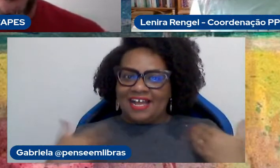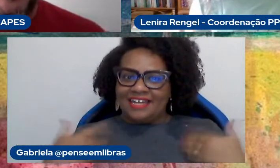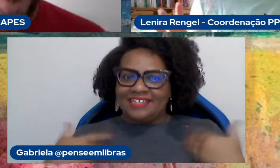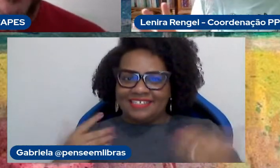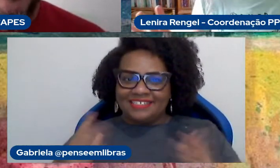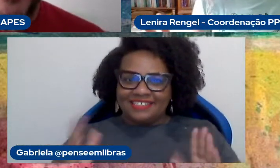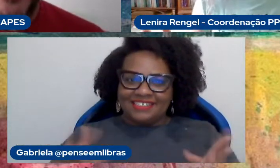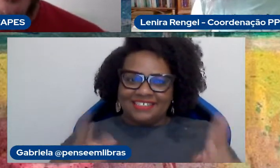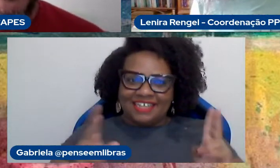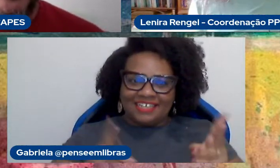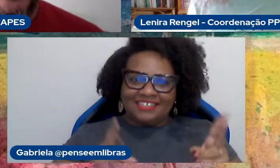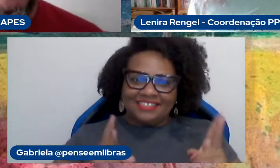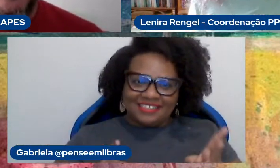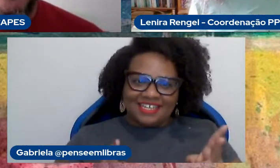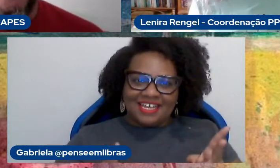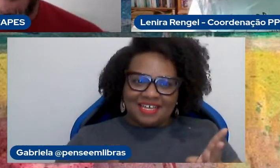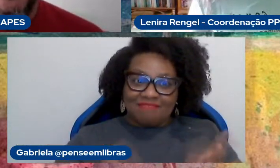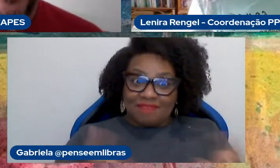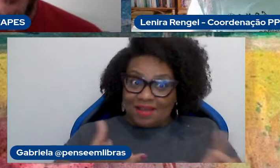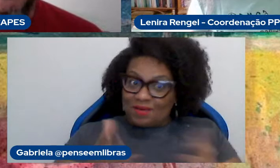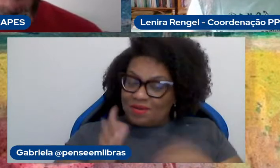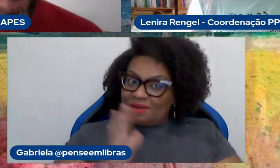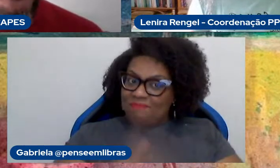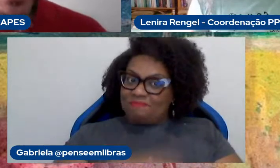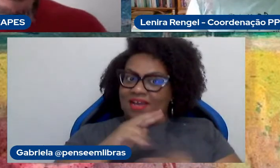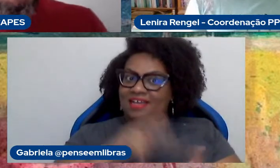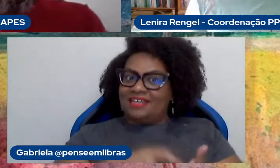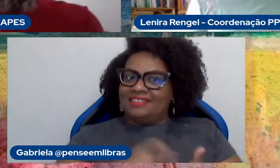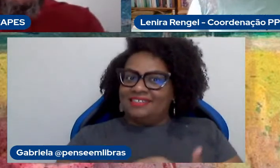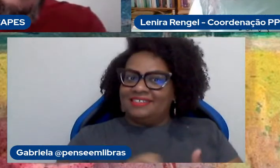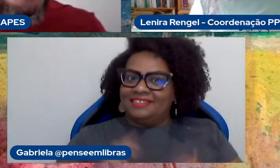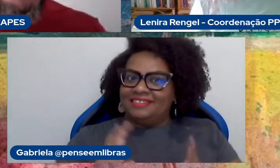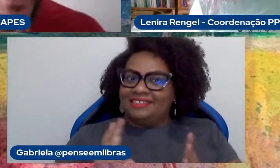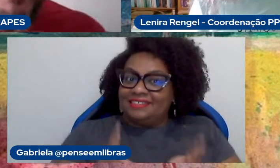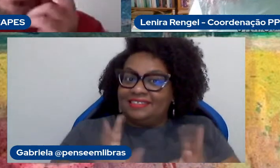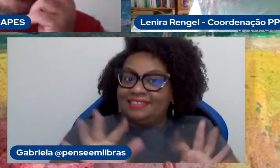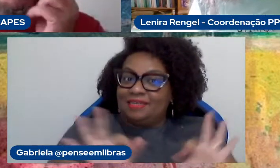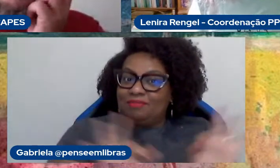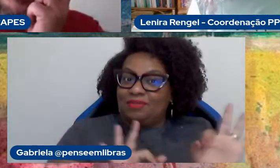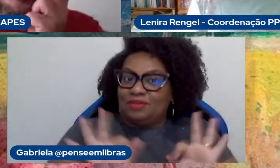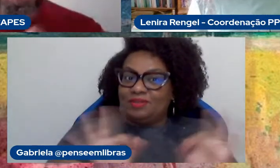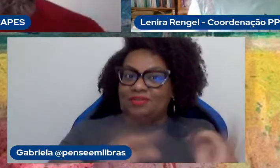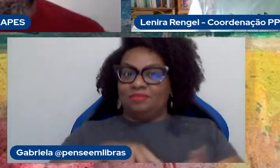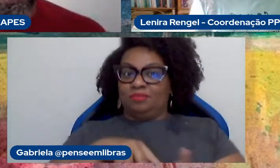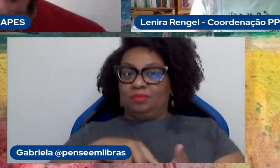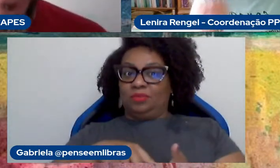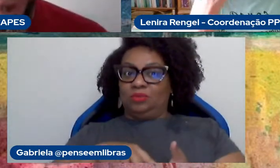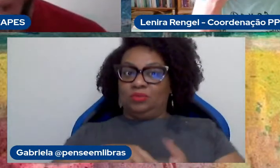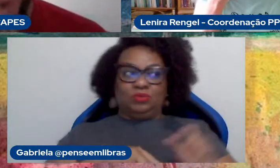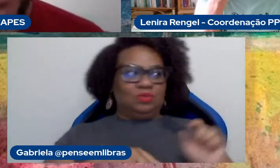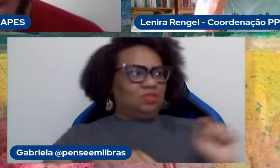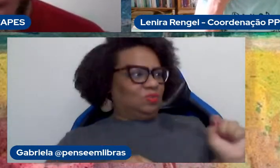sempre ficou, mas agora, mais ainda com cor. Ela sempre é organizada com as pessoas que a gente ficava, Ela dizia, mas o que é isso?